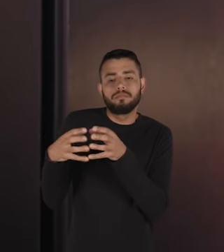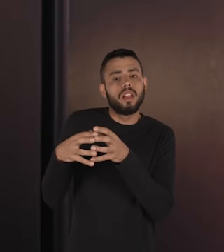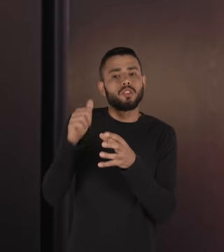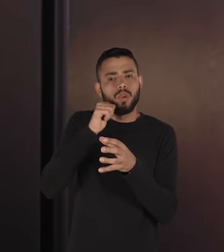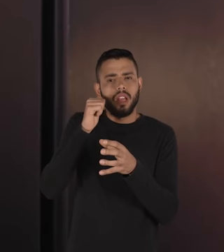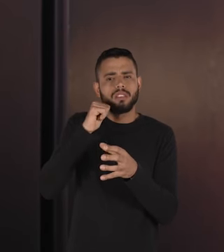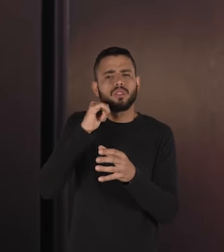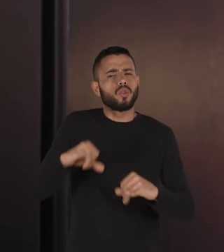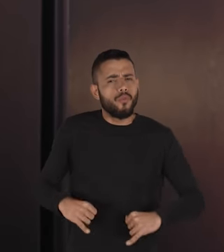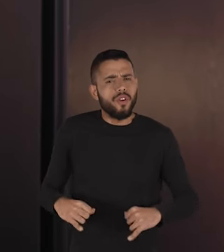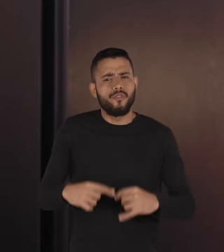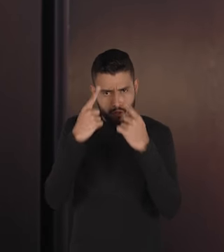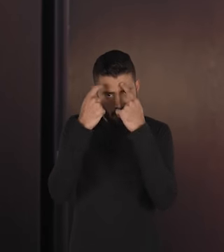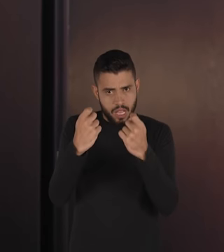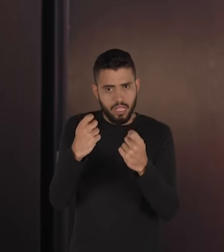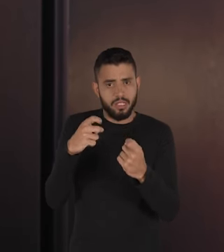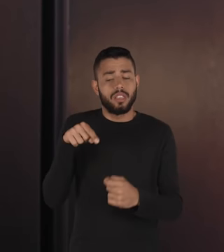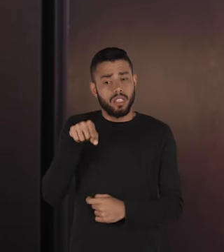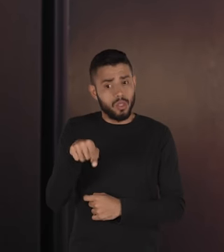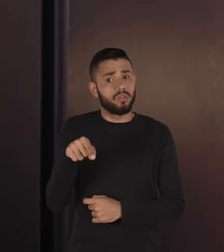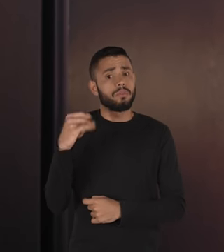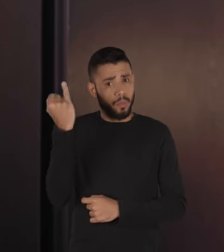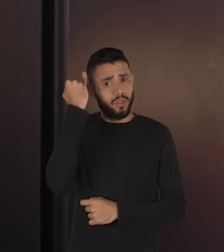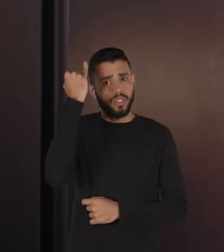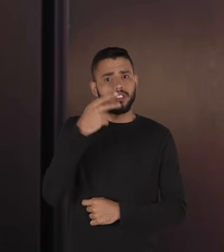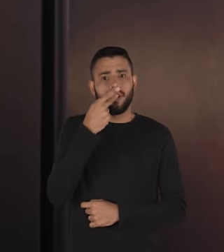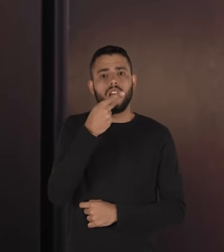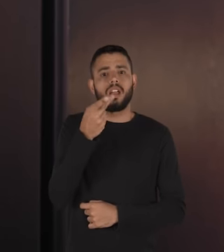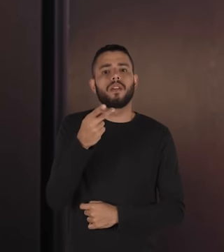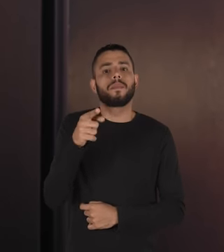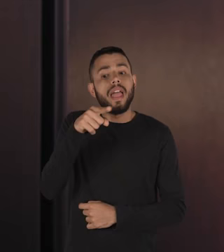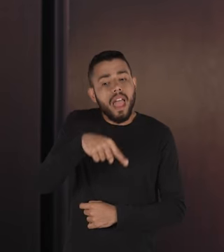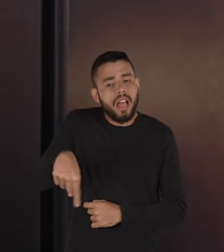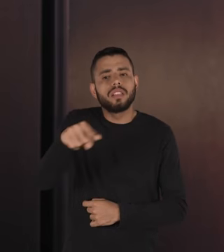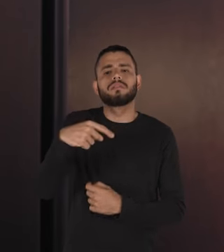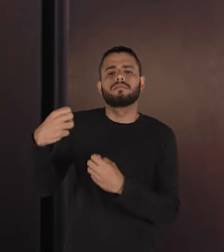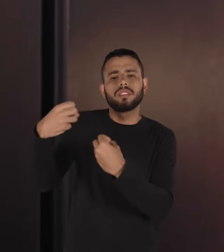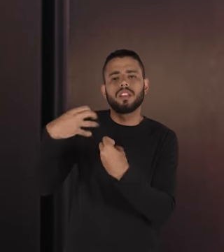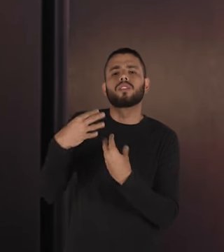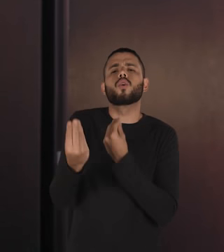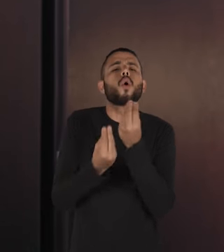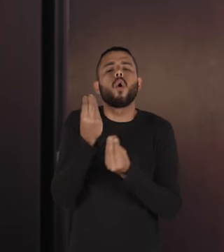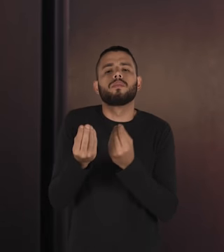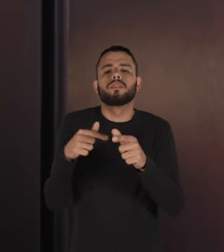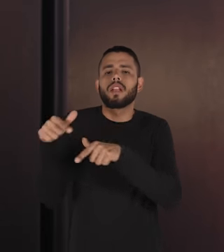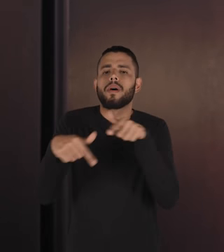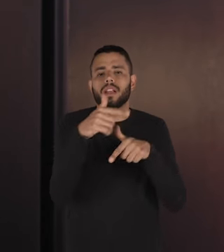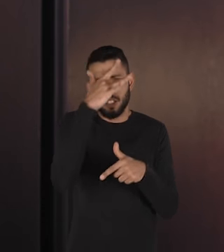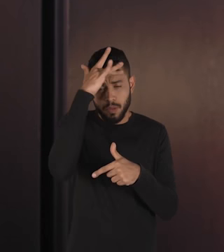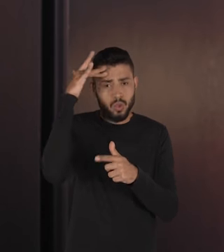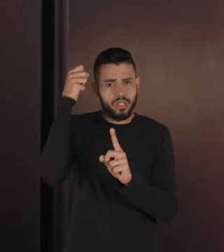próprias mulheres vítimas de violência e isso é muito importante falar que me deram a luz de trabalhar com os